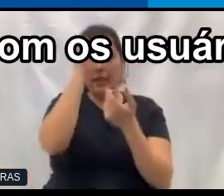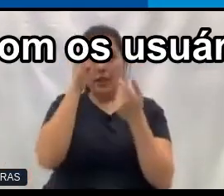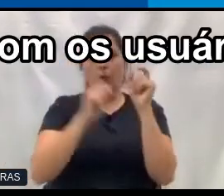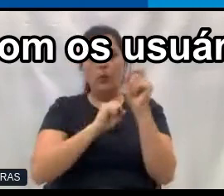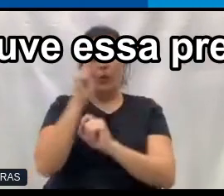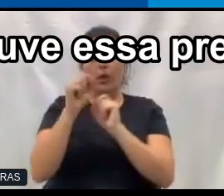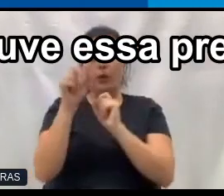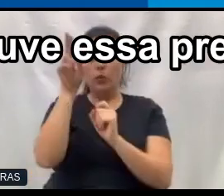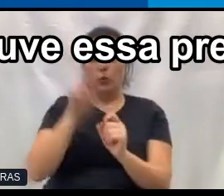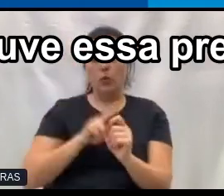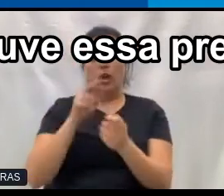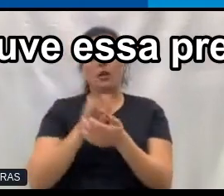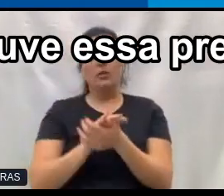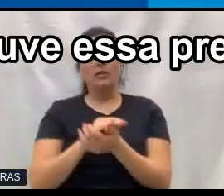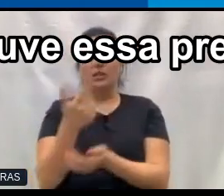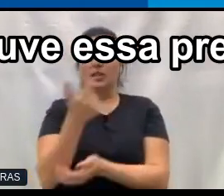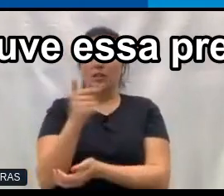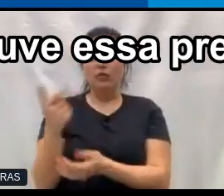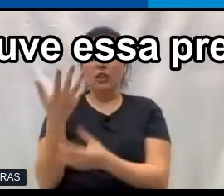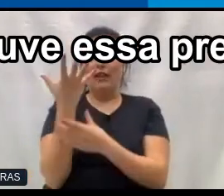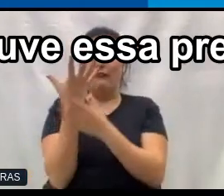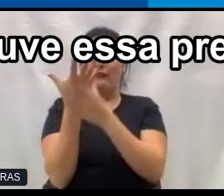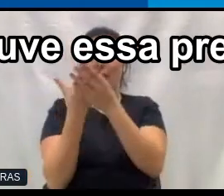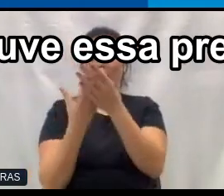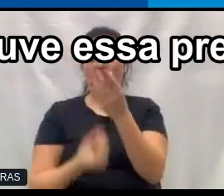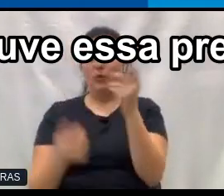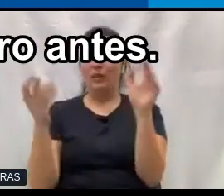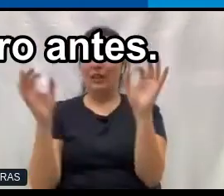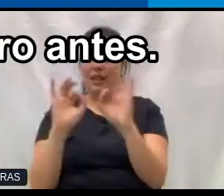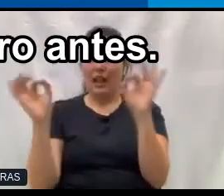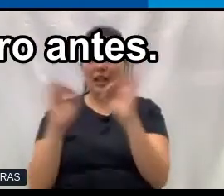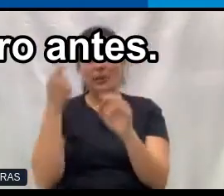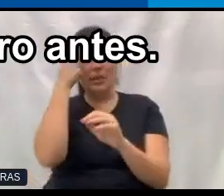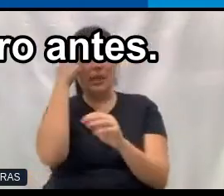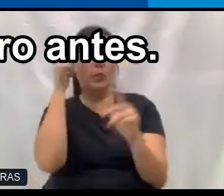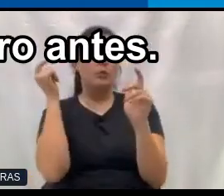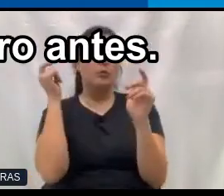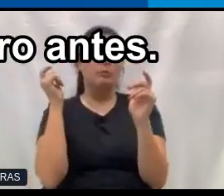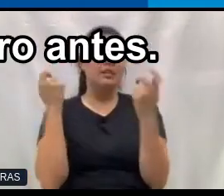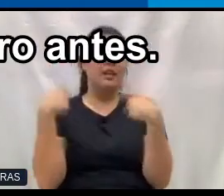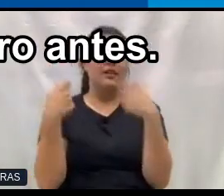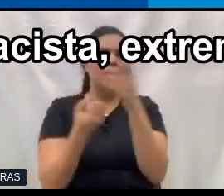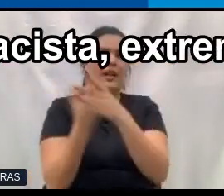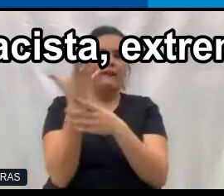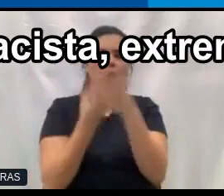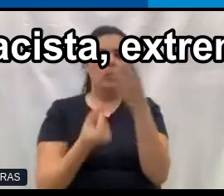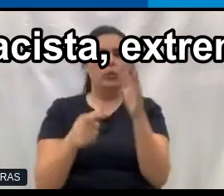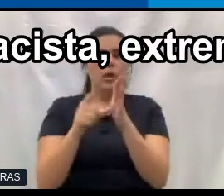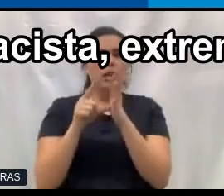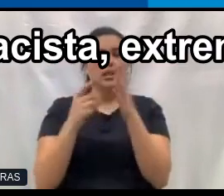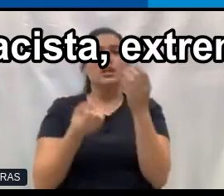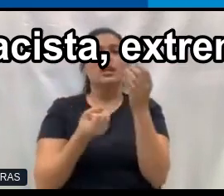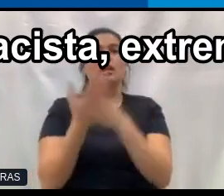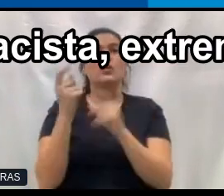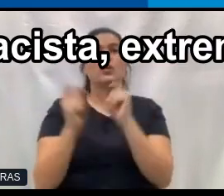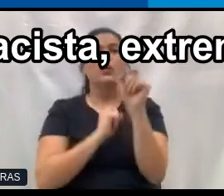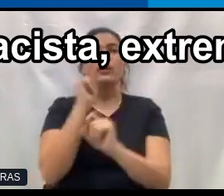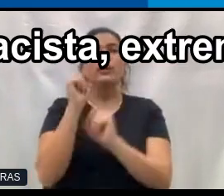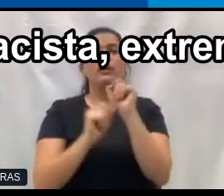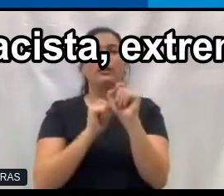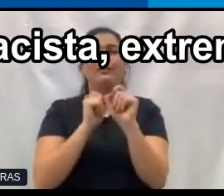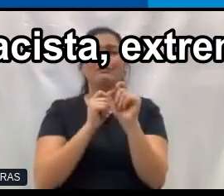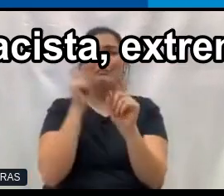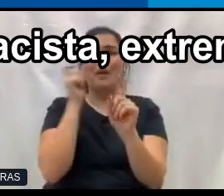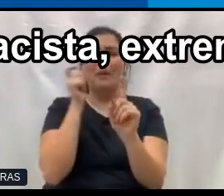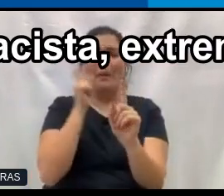os usuários. Ela não tinha um filtro, não houve essa previsibilidade de fazer um filtro antes. E ela começou a ser extremamente